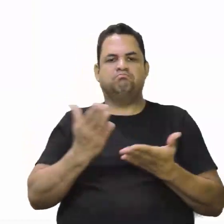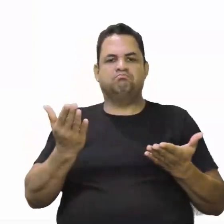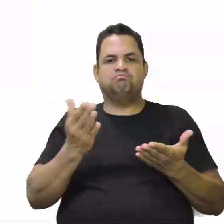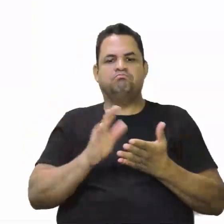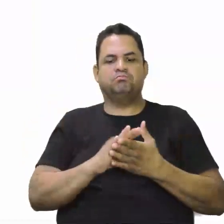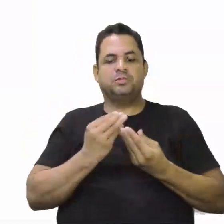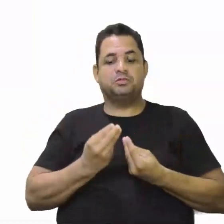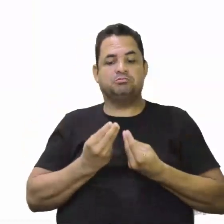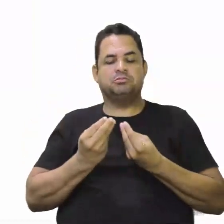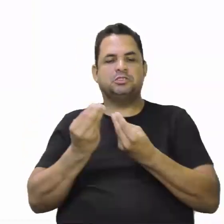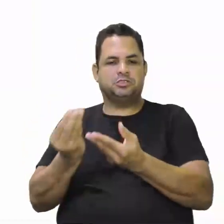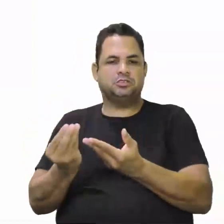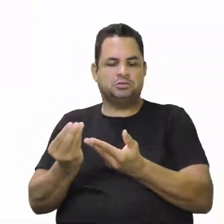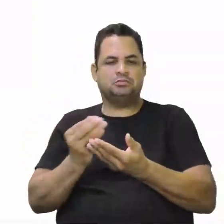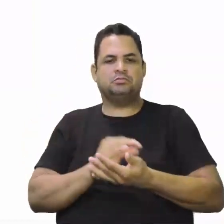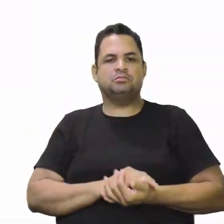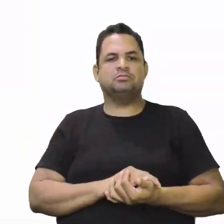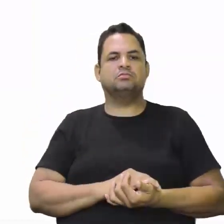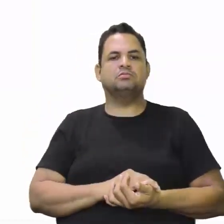reservados.